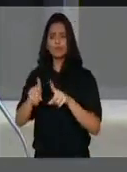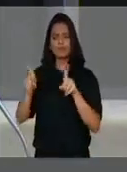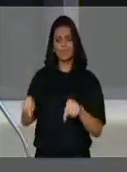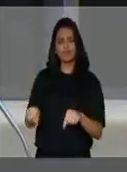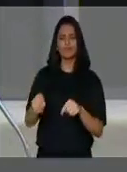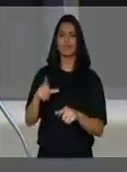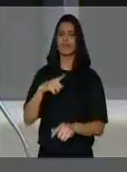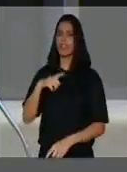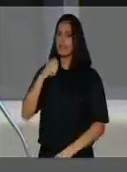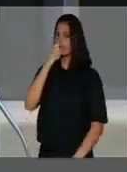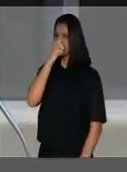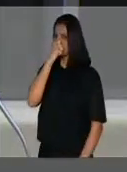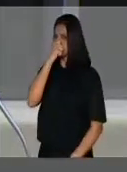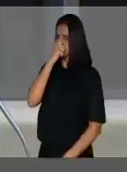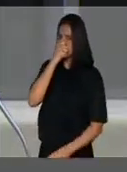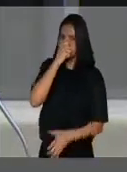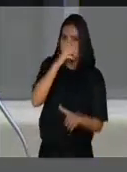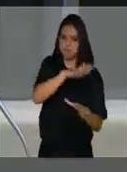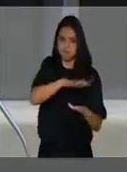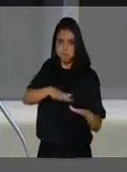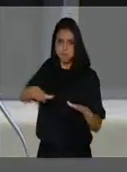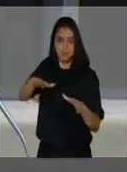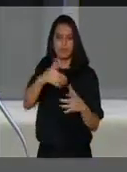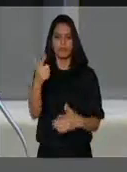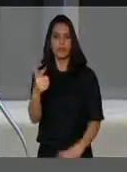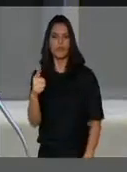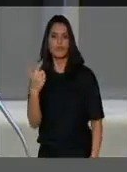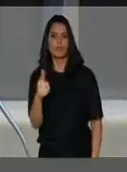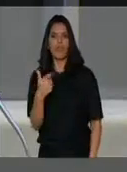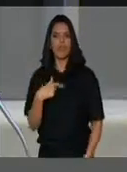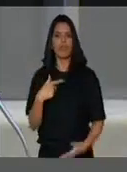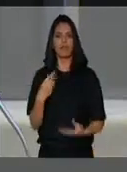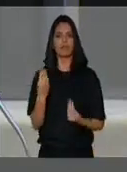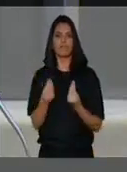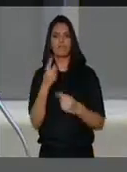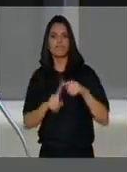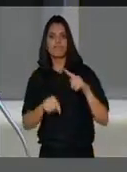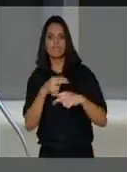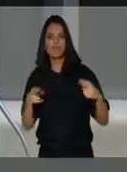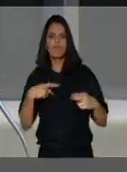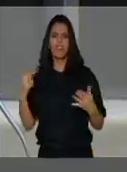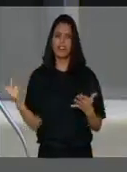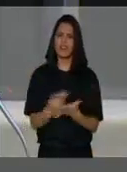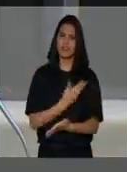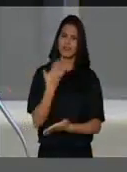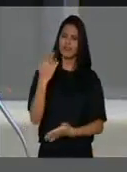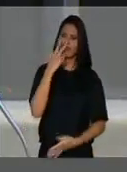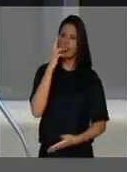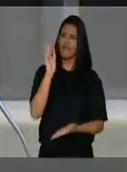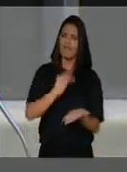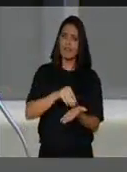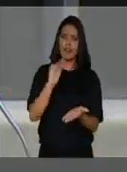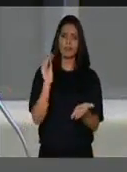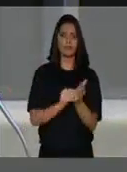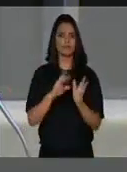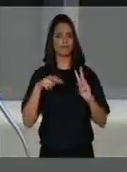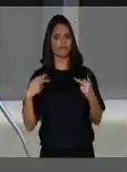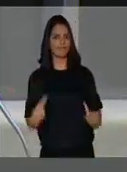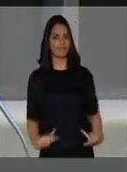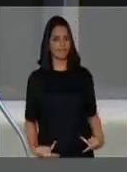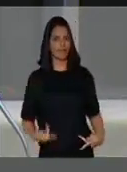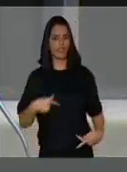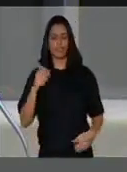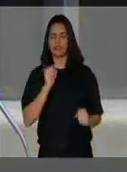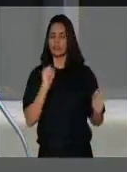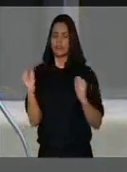superlotação e sem insumos. Enquanto ocorrem essas situações desumanas, de alto estresse para